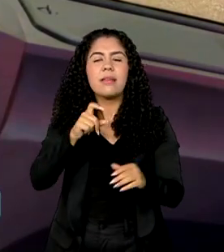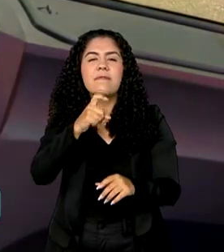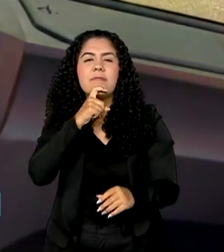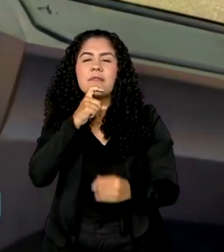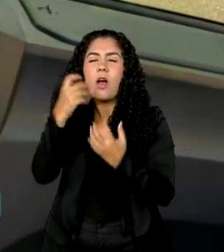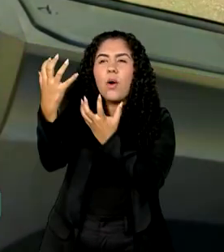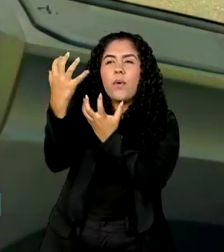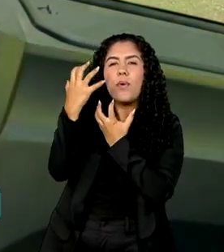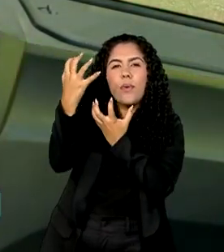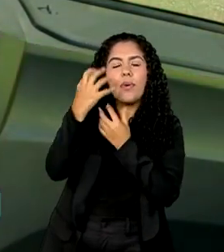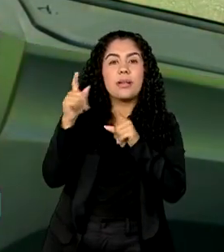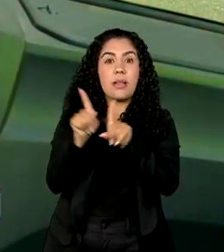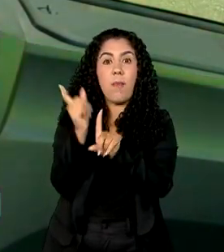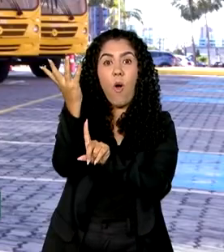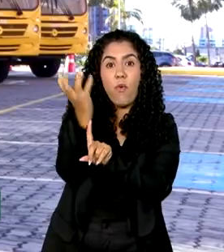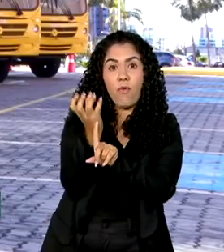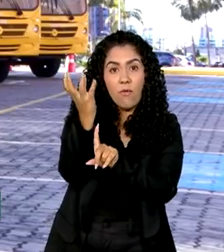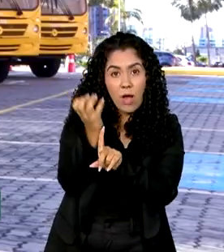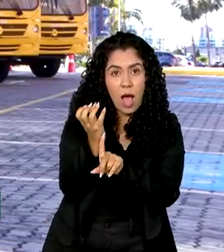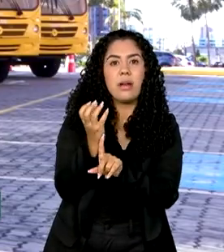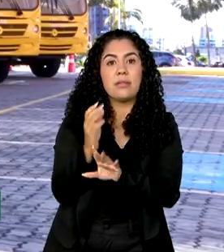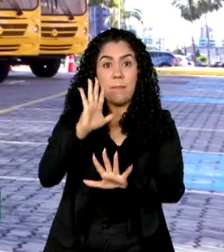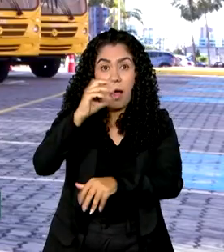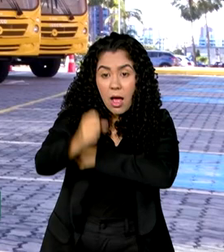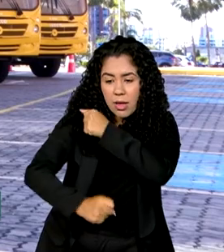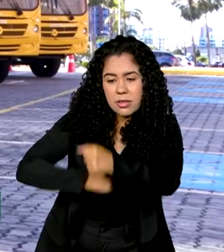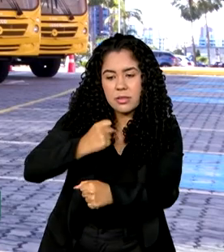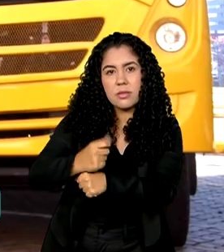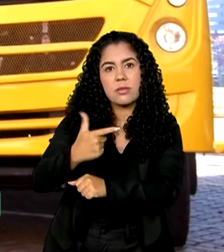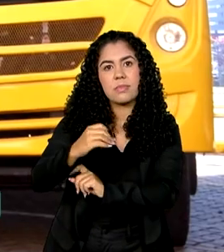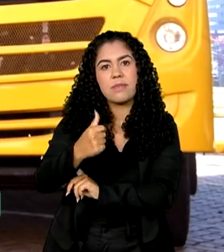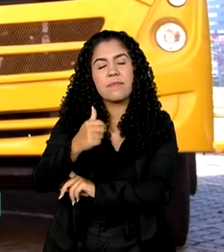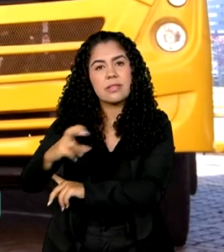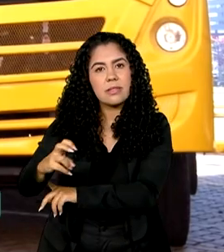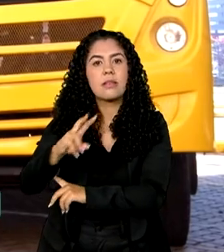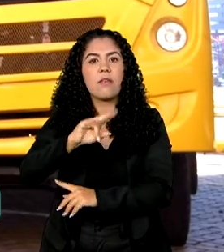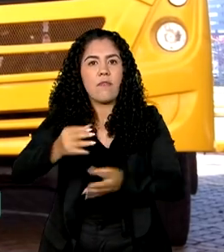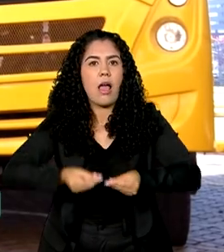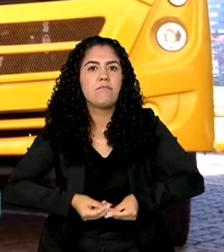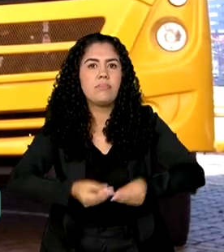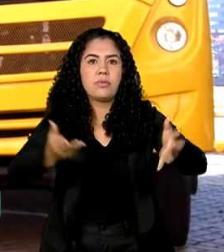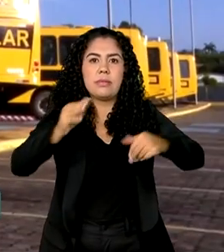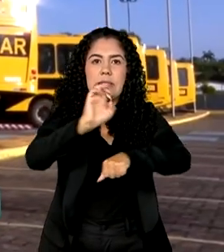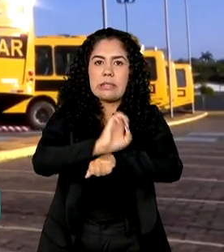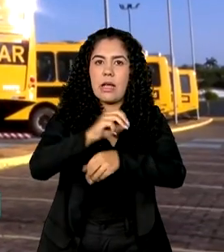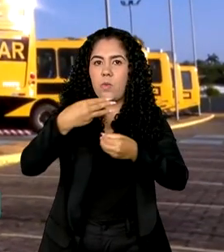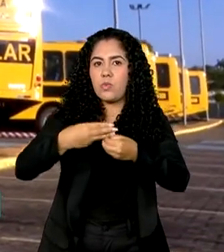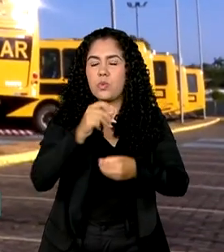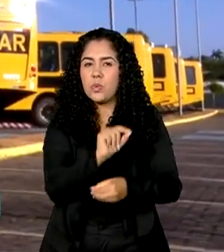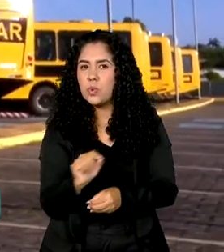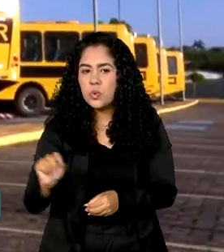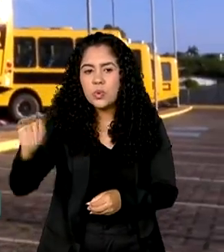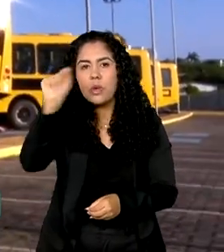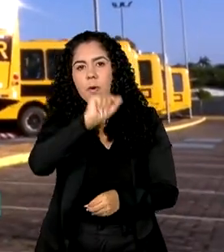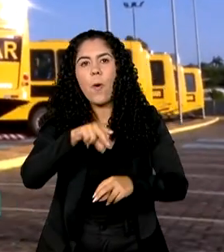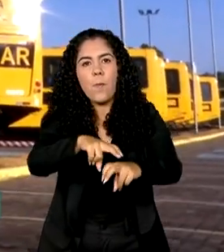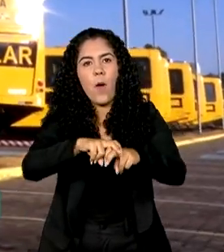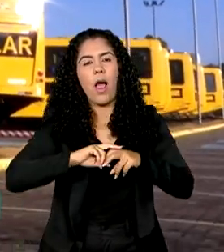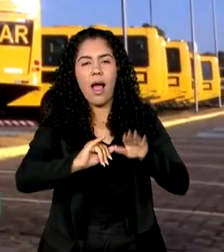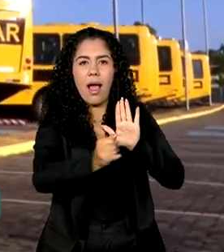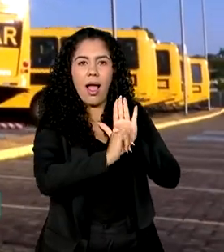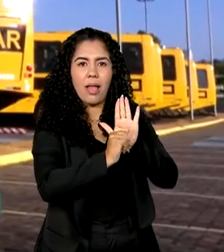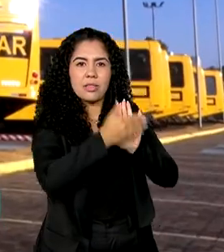Para 2025, mais 1.500 ônibus serão disponibilizados para estados e municípios, por meio de um edital que será